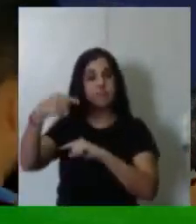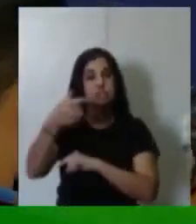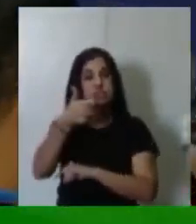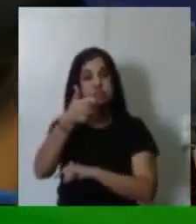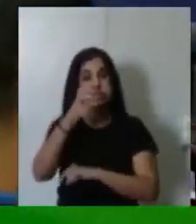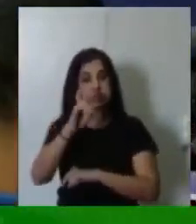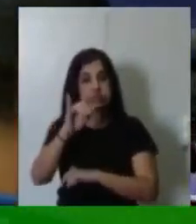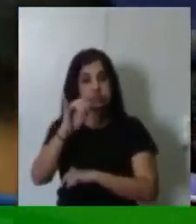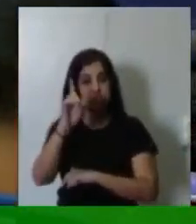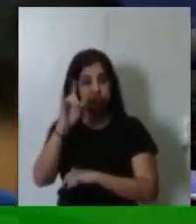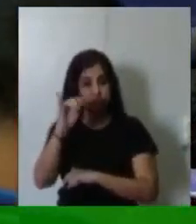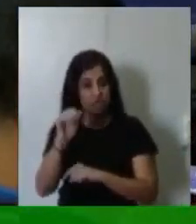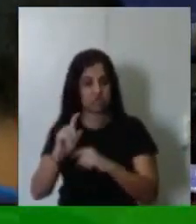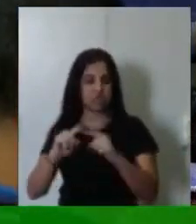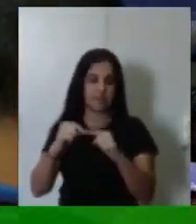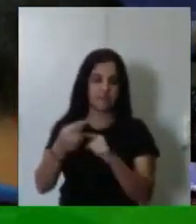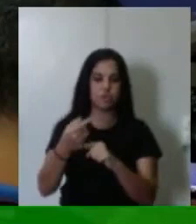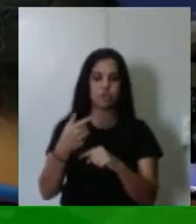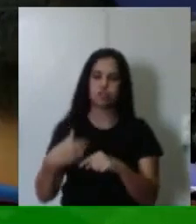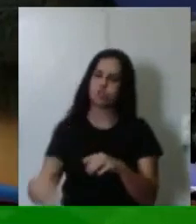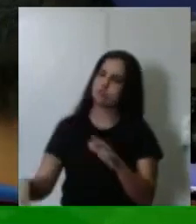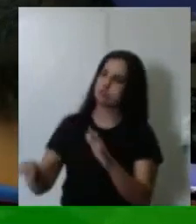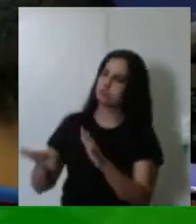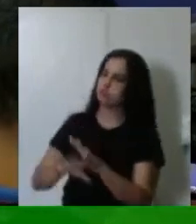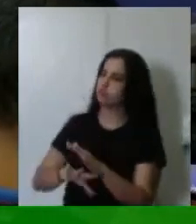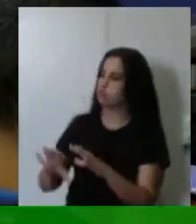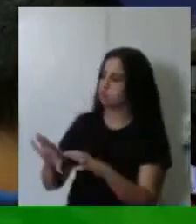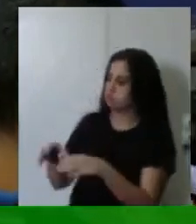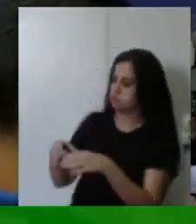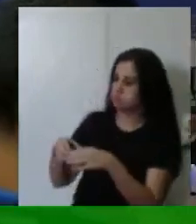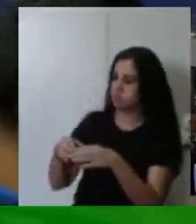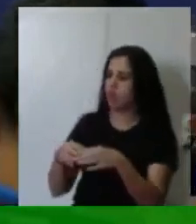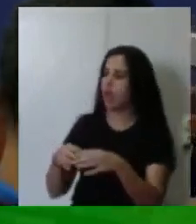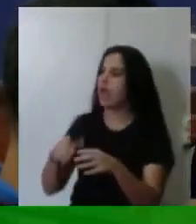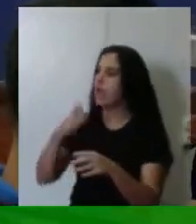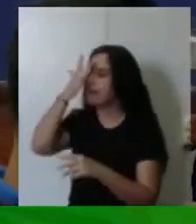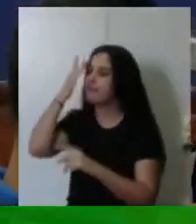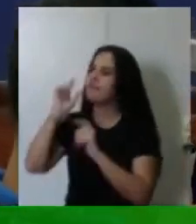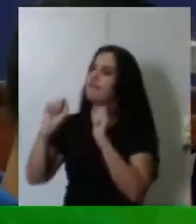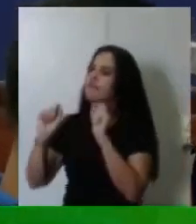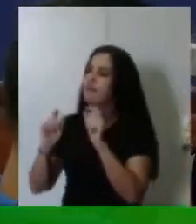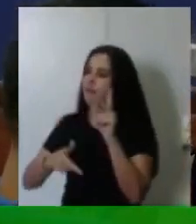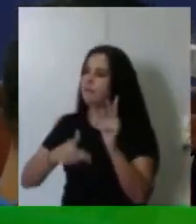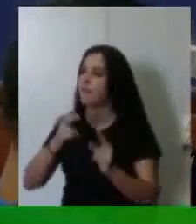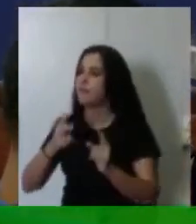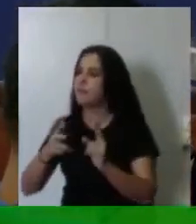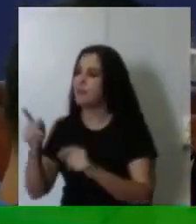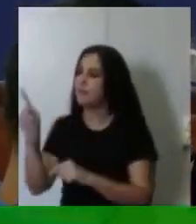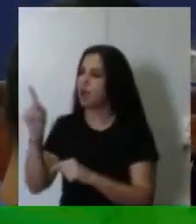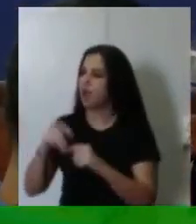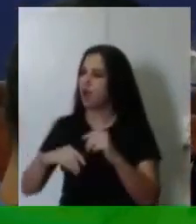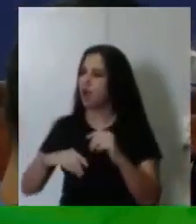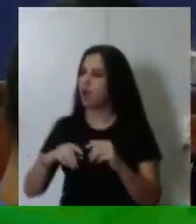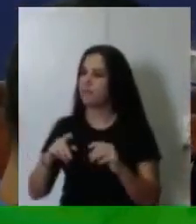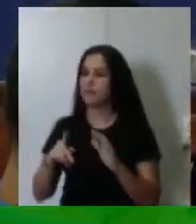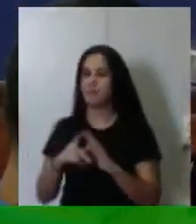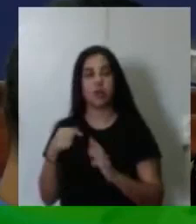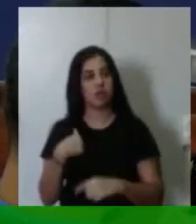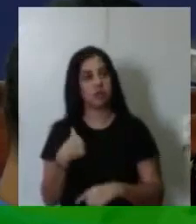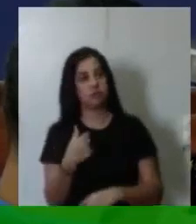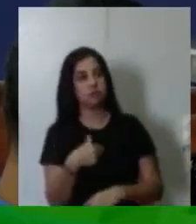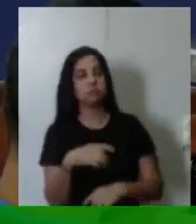conhecer aqueles profissionais que editaram aquele documentário. E um deles chegou perto de mim e disse, você foi o editor?